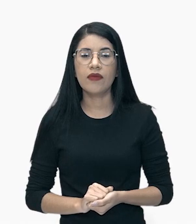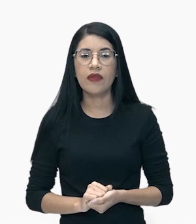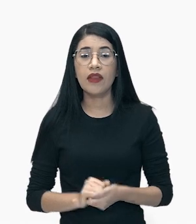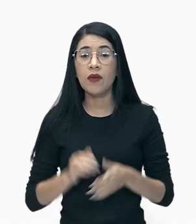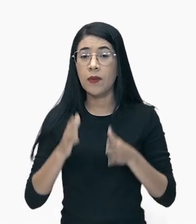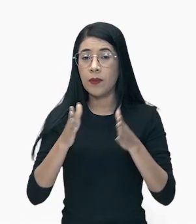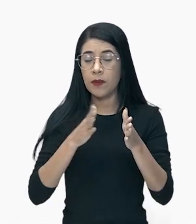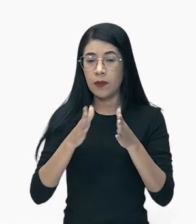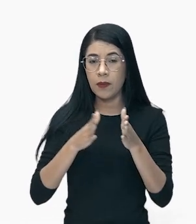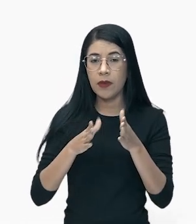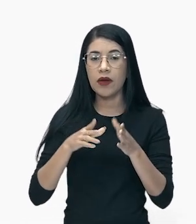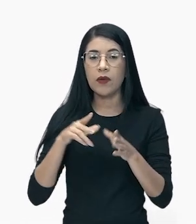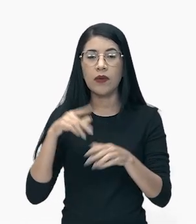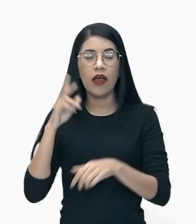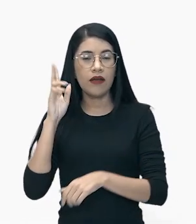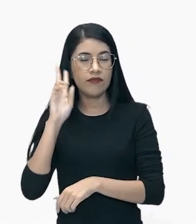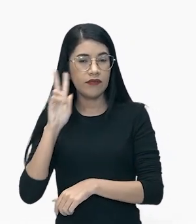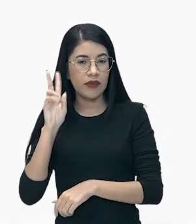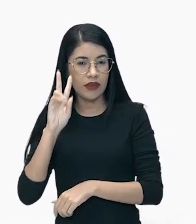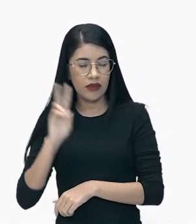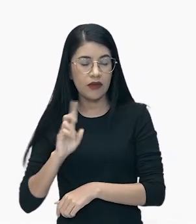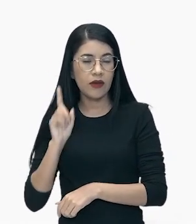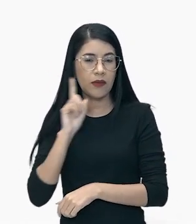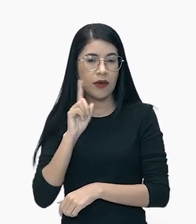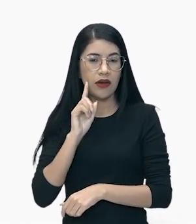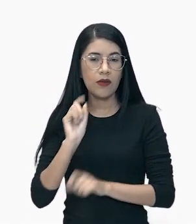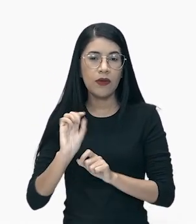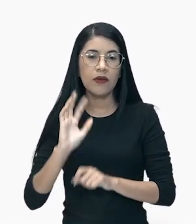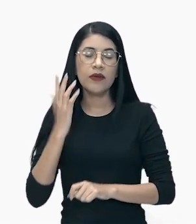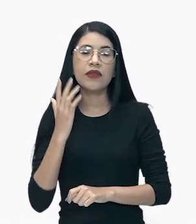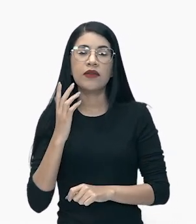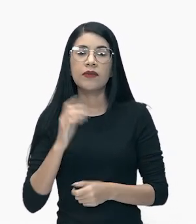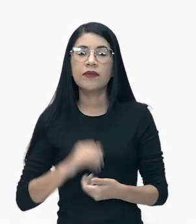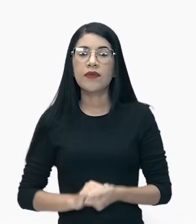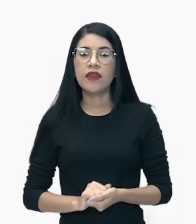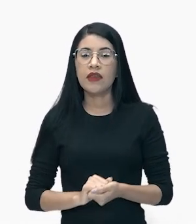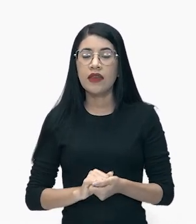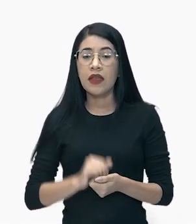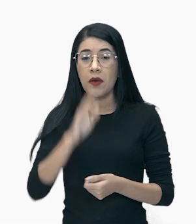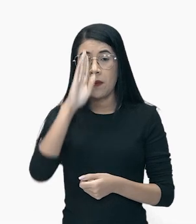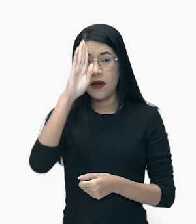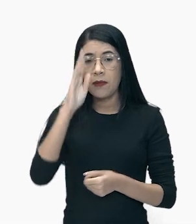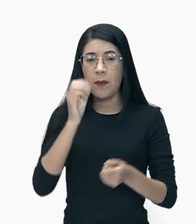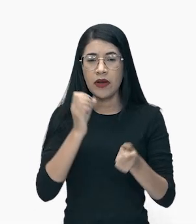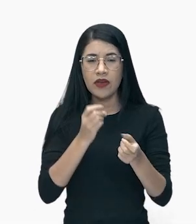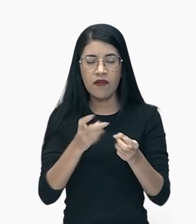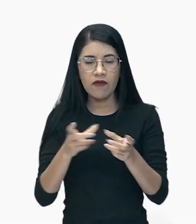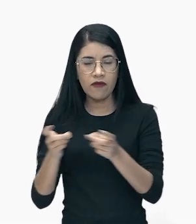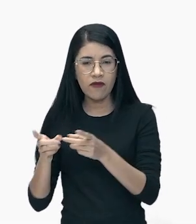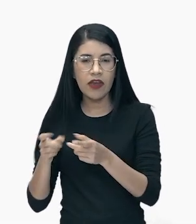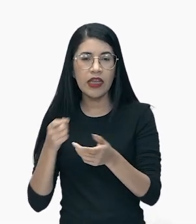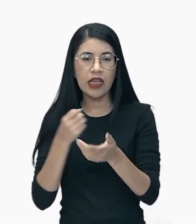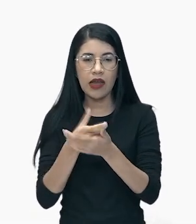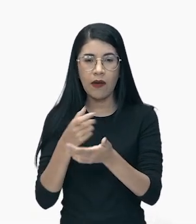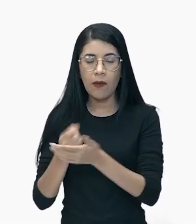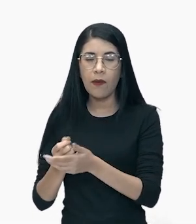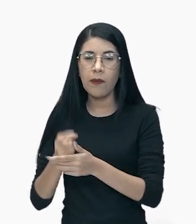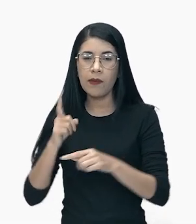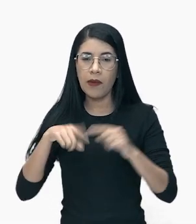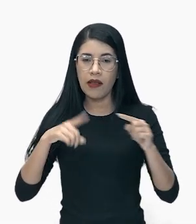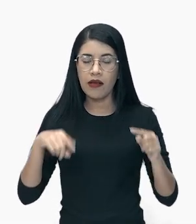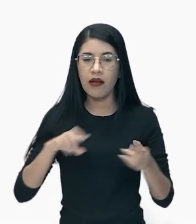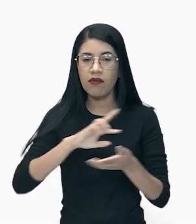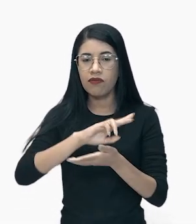momento da história americana ficou marcada principalmente pelo avanço do consumo de mercadorias, consolidando ali o